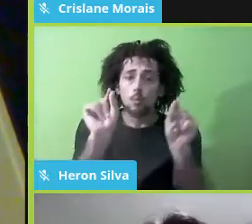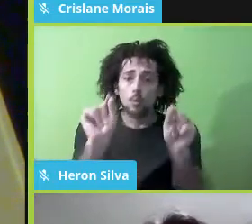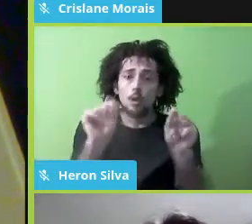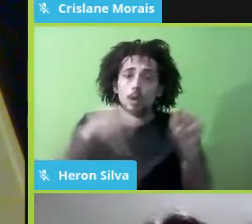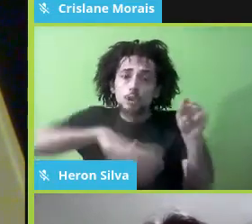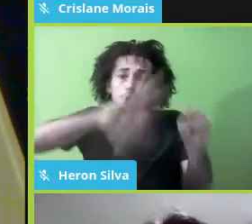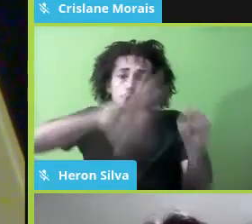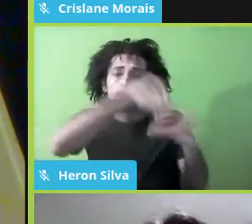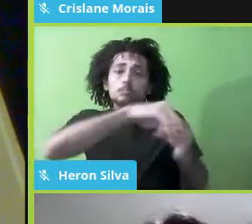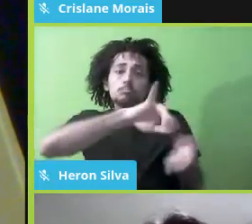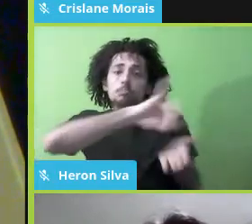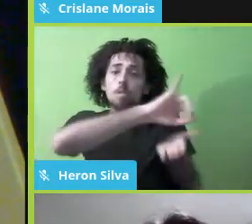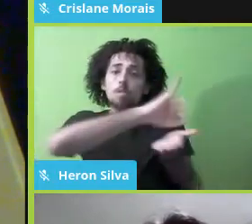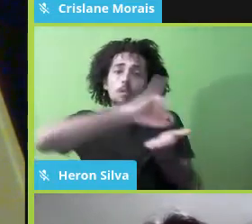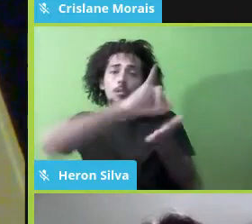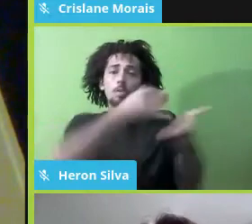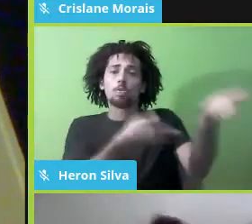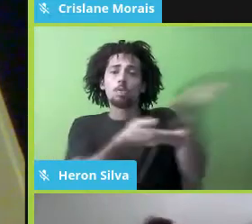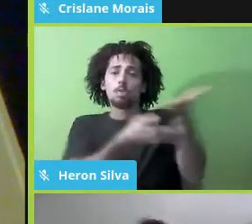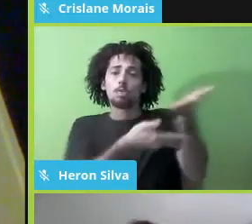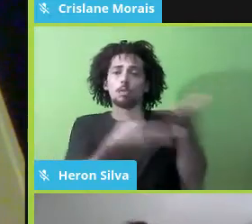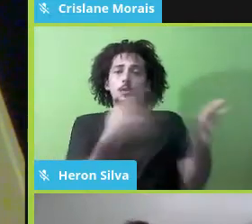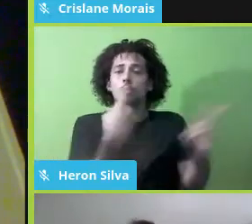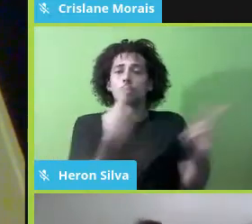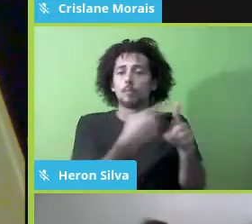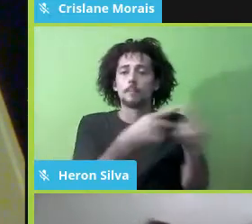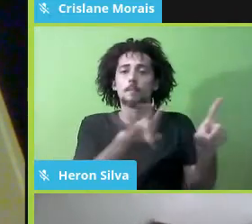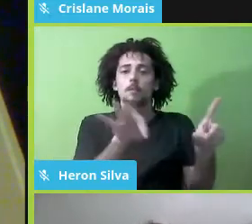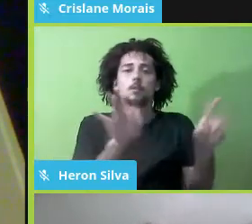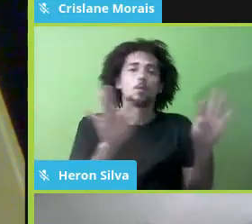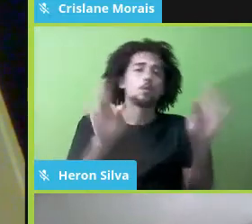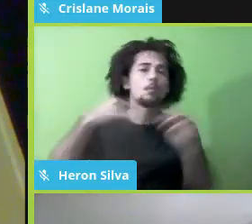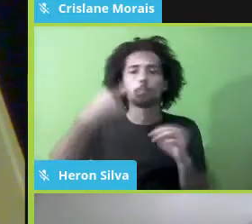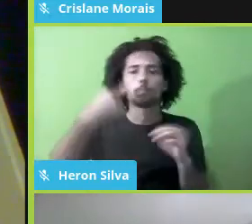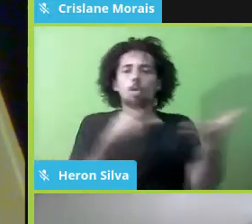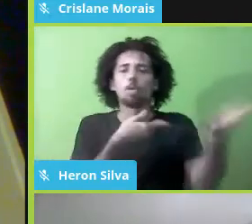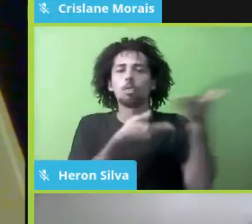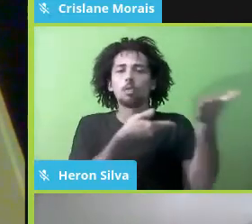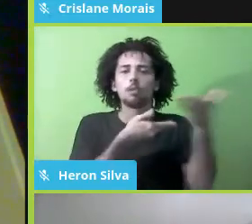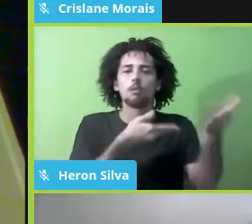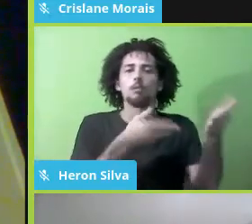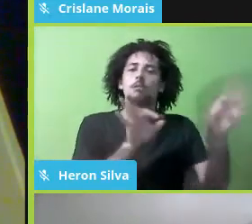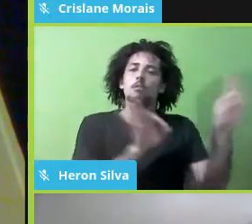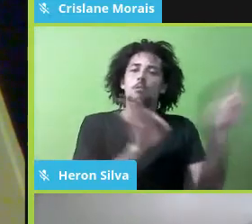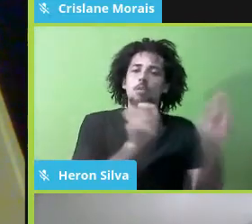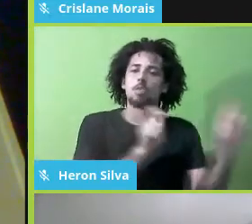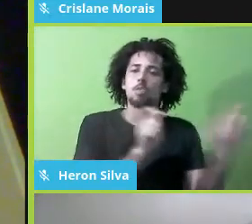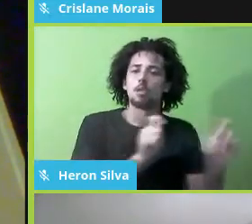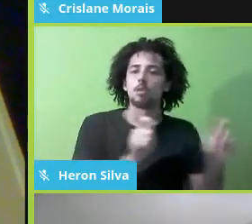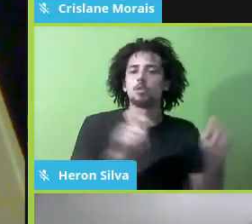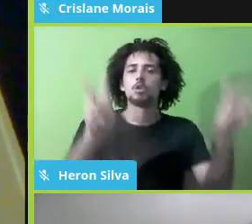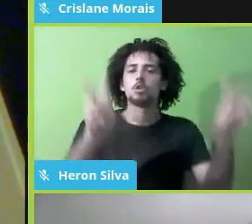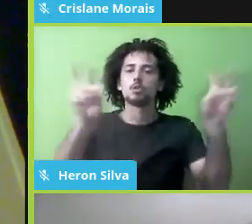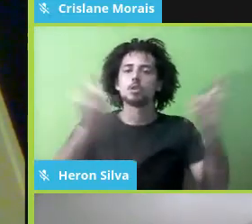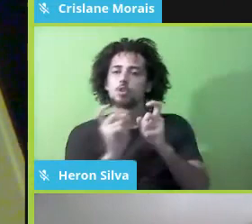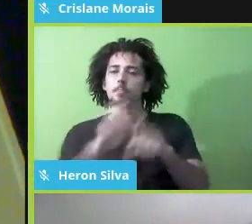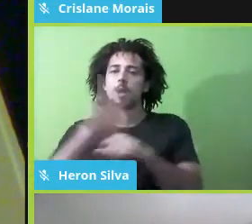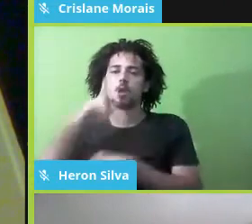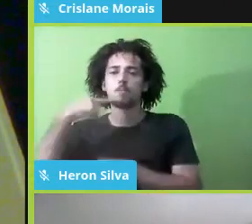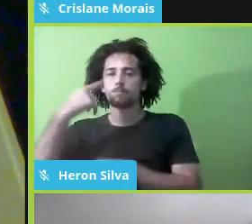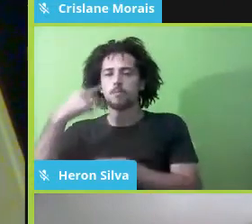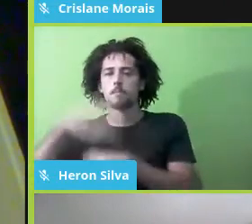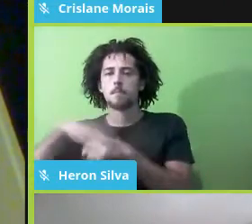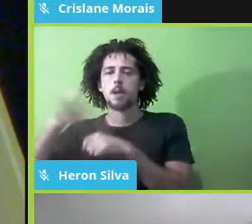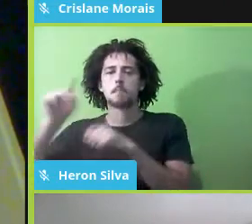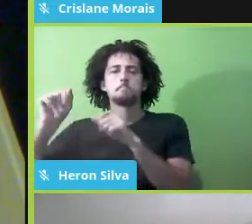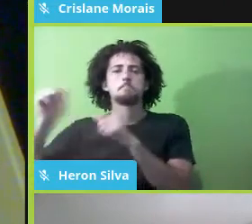você falar de direito quando tudo é mercadoria, você falar em discutir ensino remoto quando, para eles, é muito mais barato produzir esse